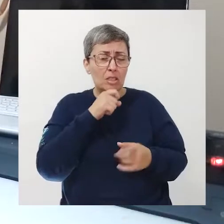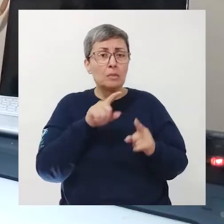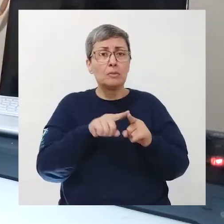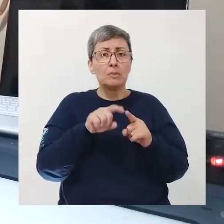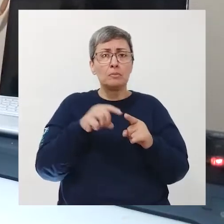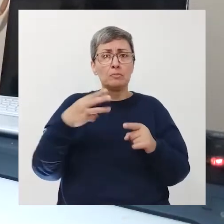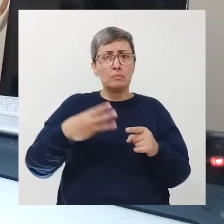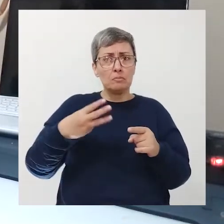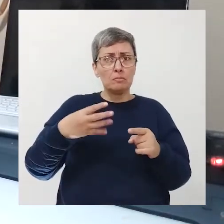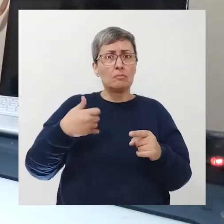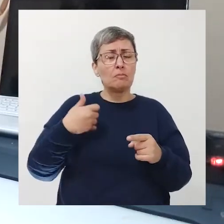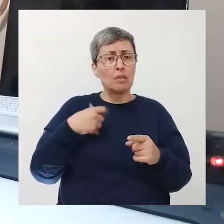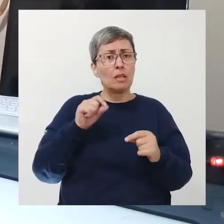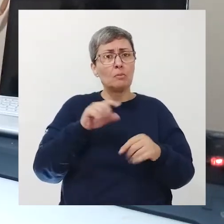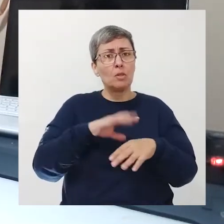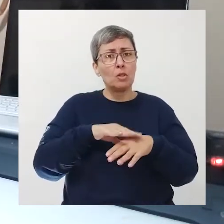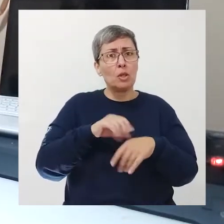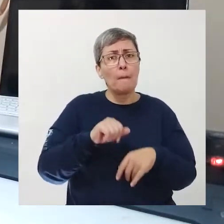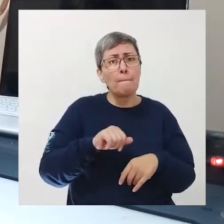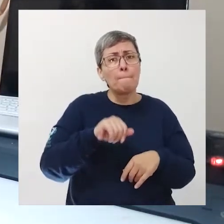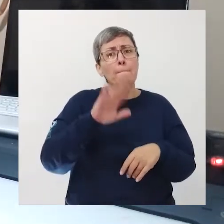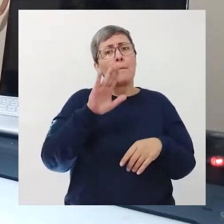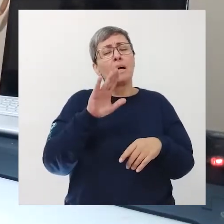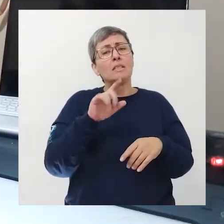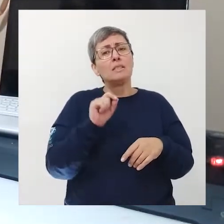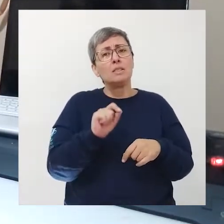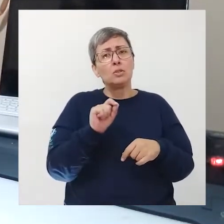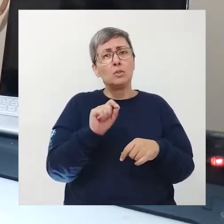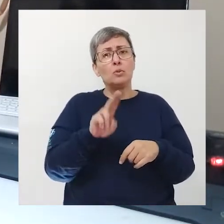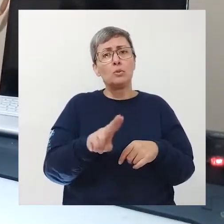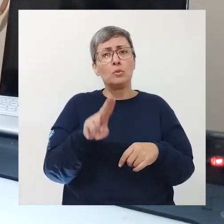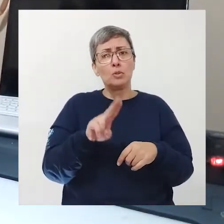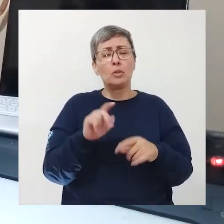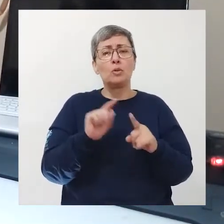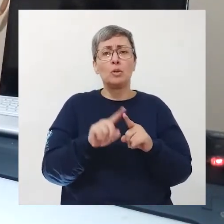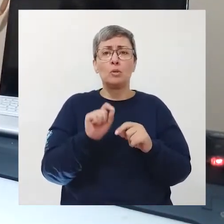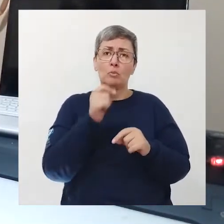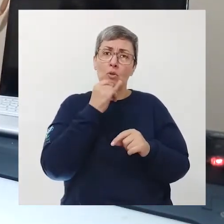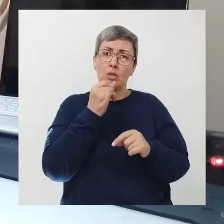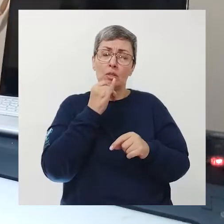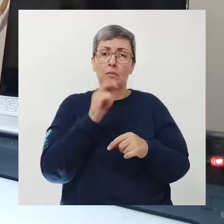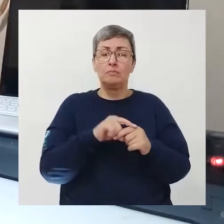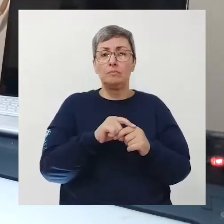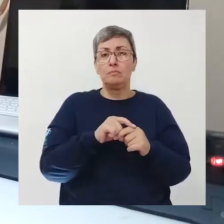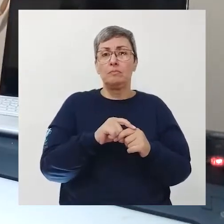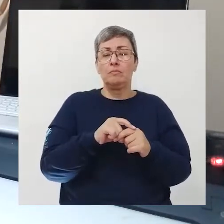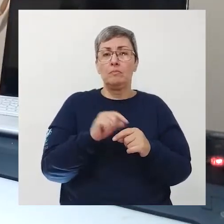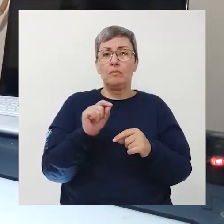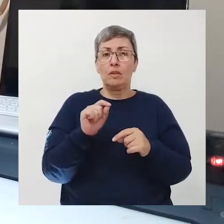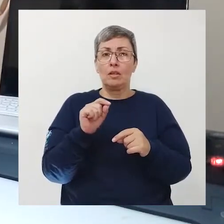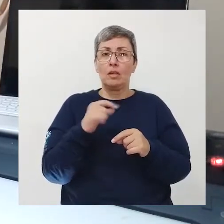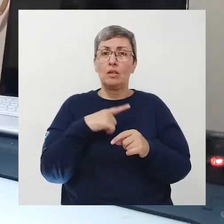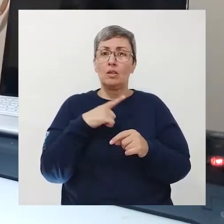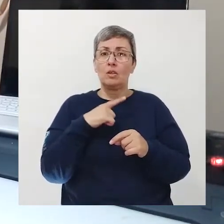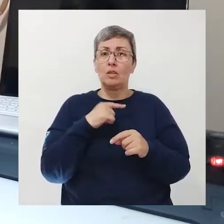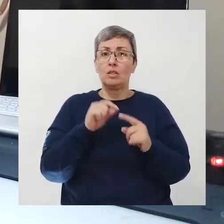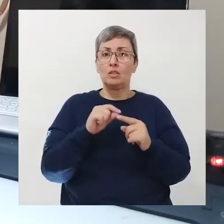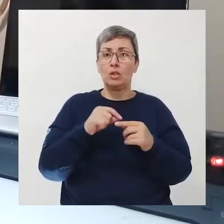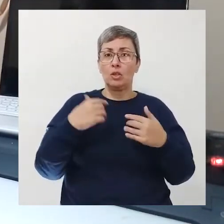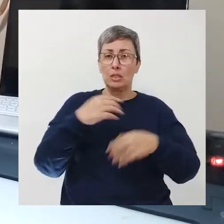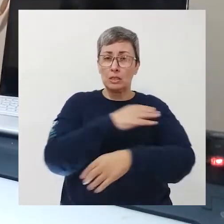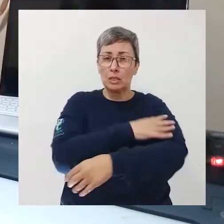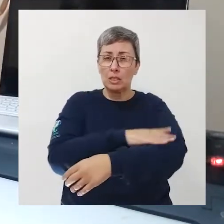terceira idade as doenças mais frequentes são por exemplo as do aparelho